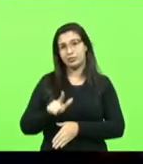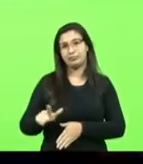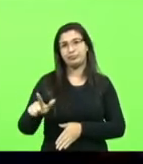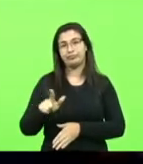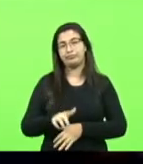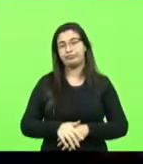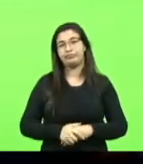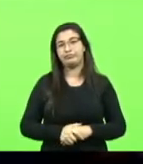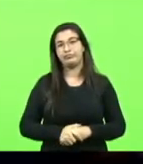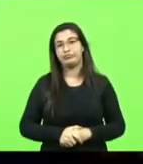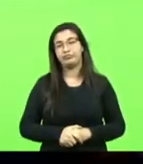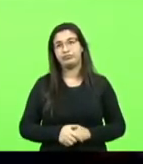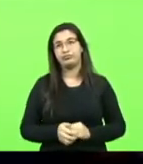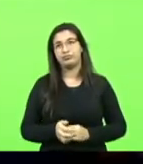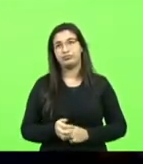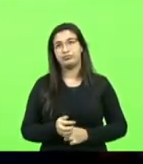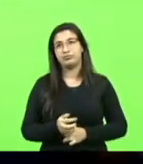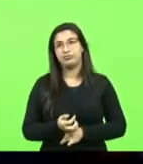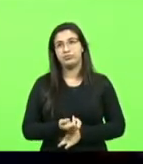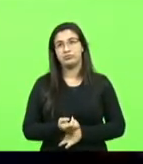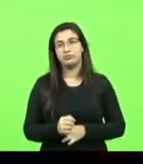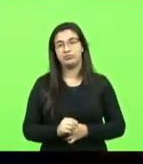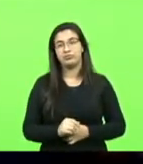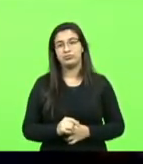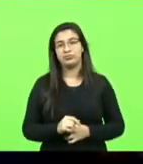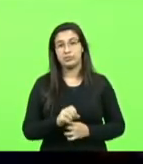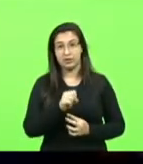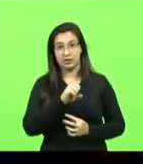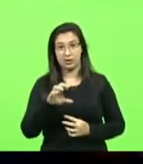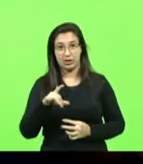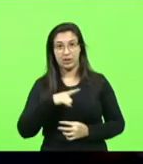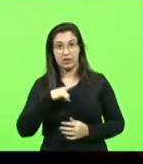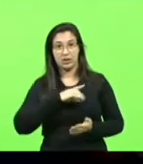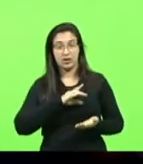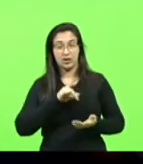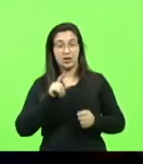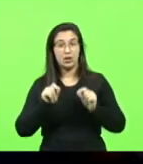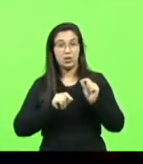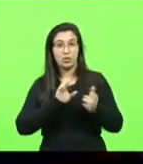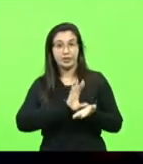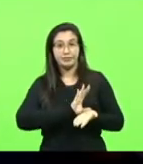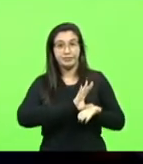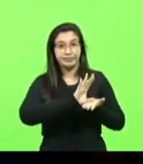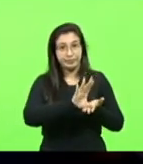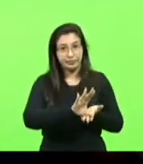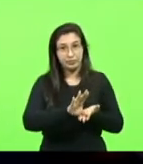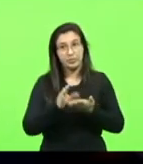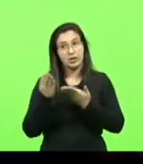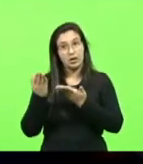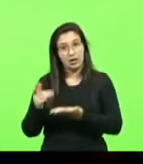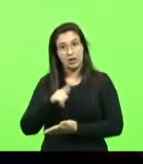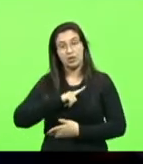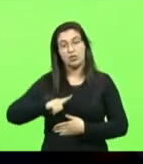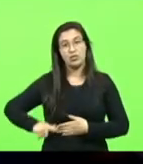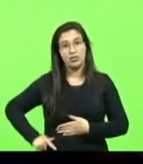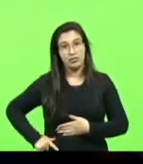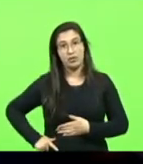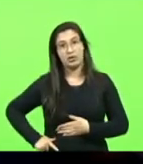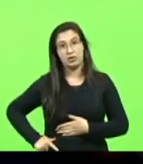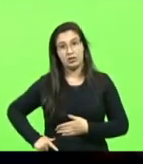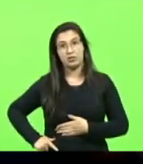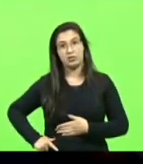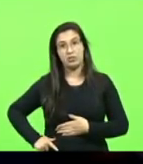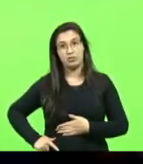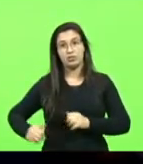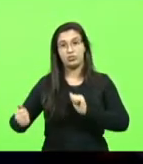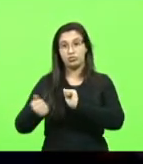Santa Catarina tem investido agora, conforme o governador esteve presente, a nossa amiga Ada